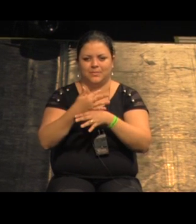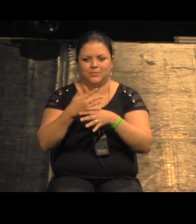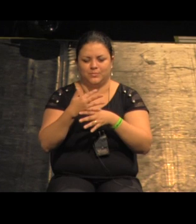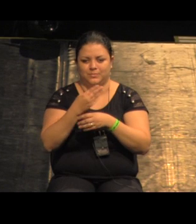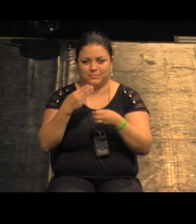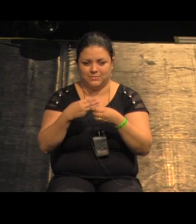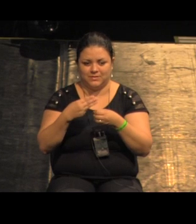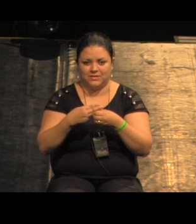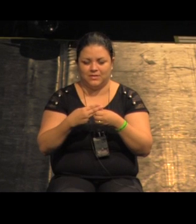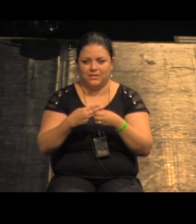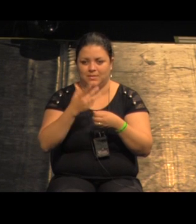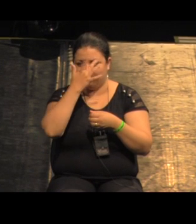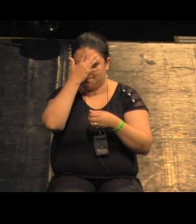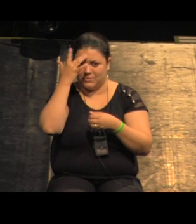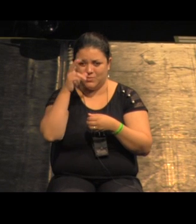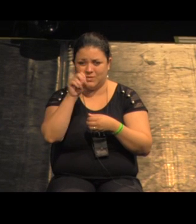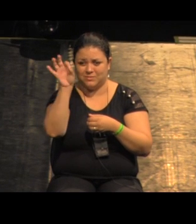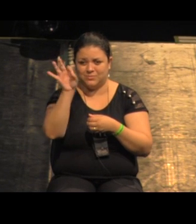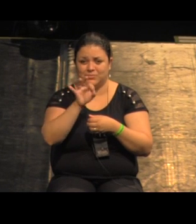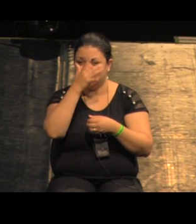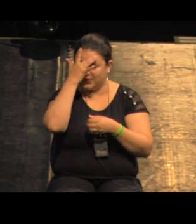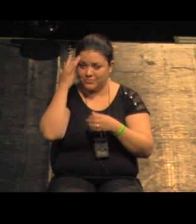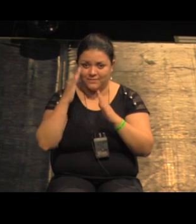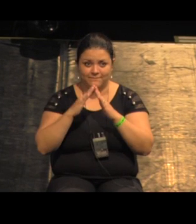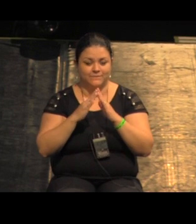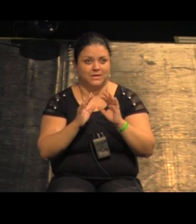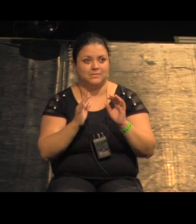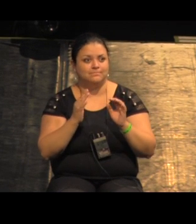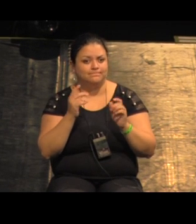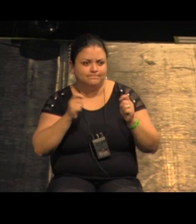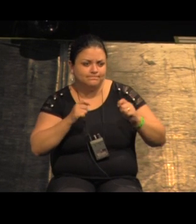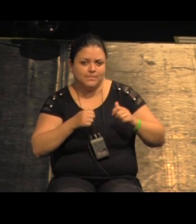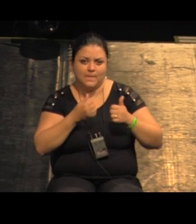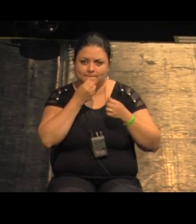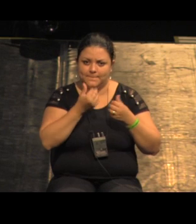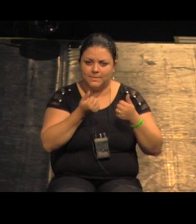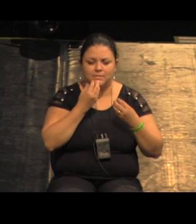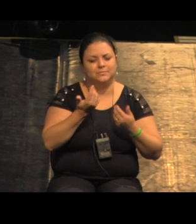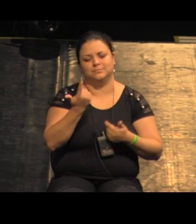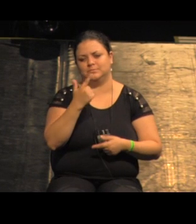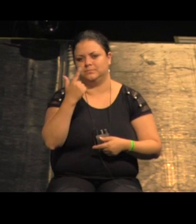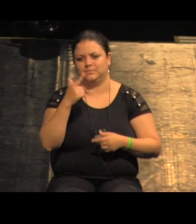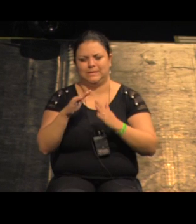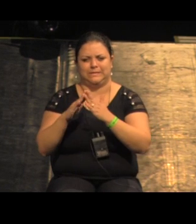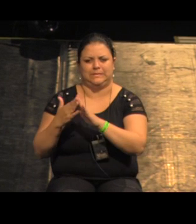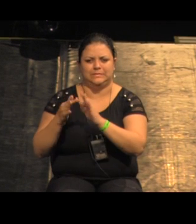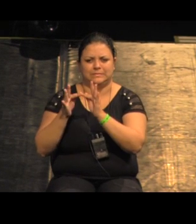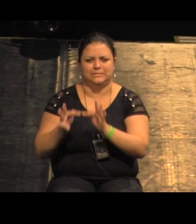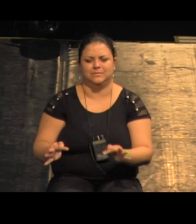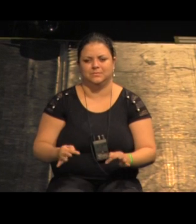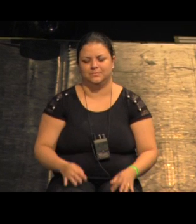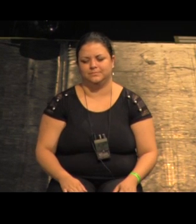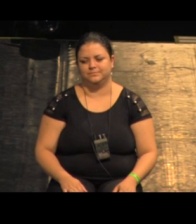população vive em condição subnormal então esse é um assunto de suma importância para a gente e aqui é um assunto que